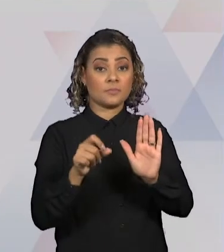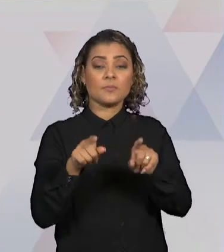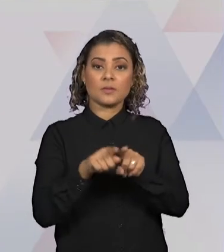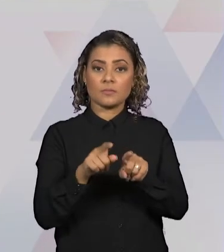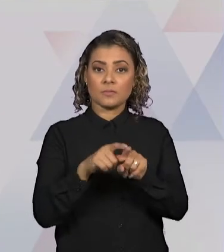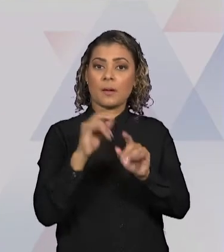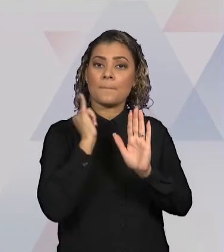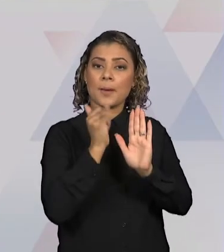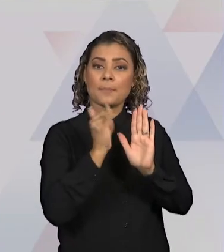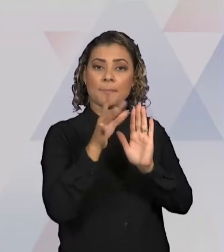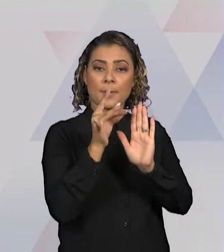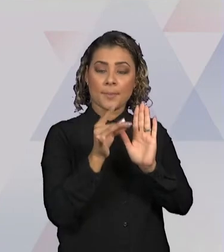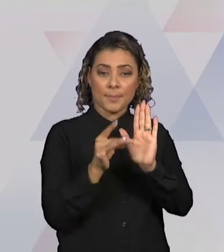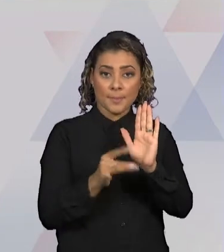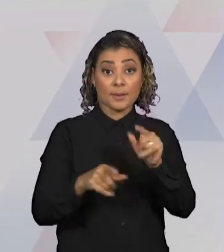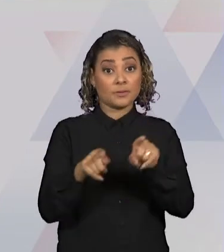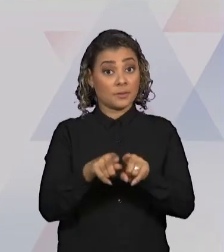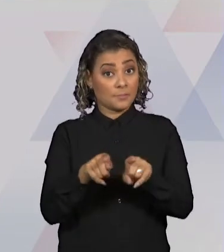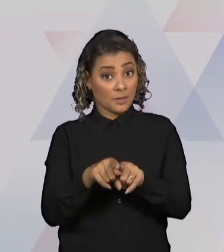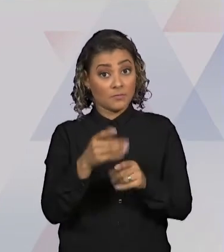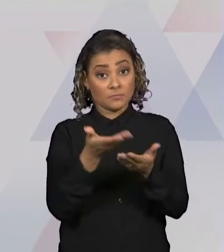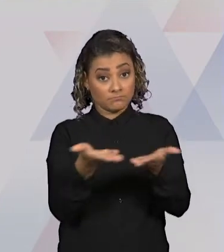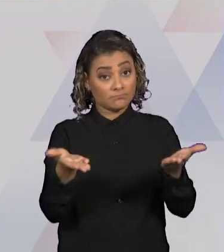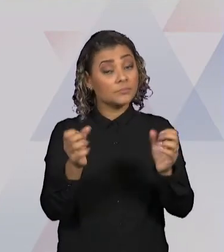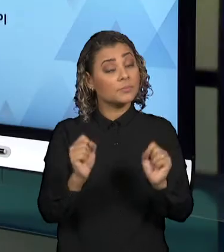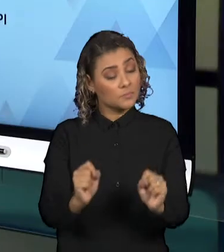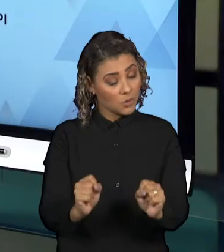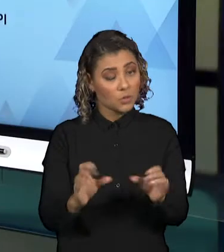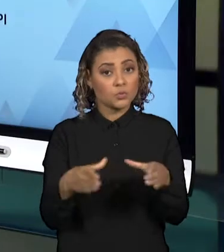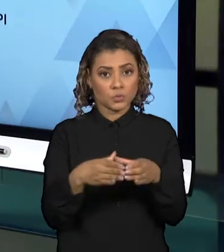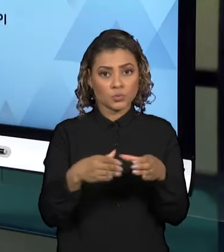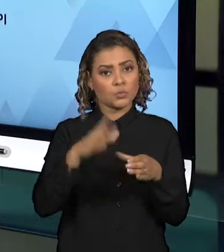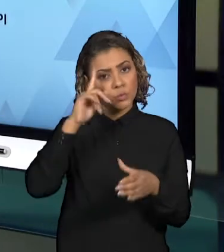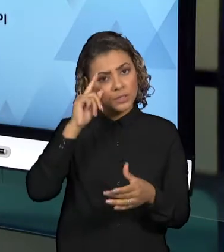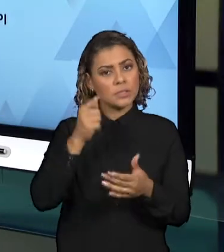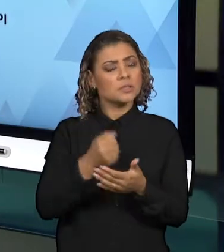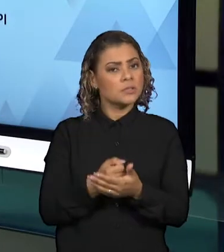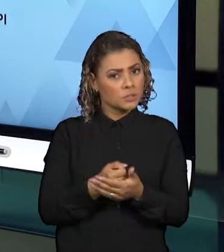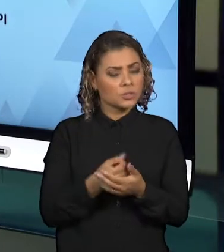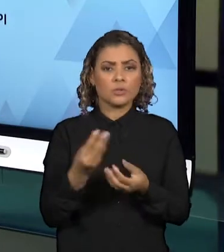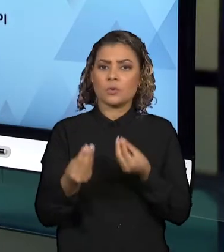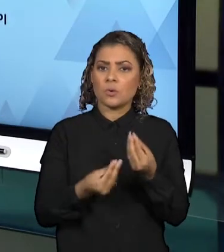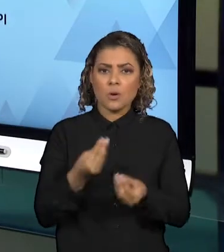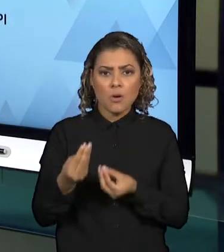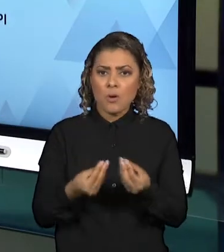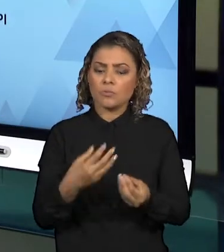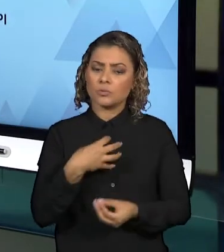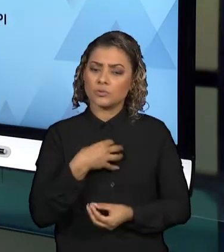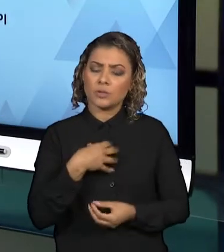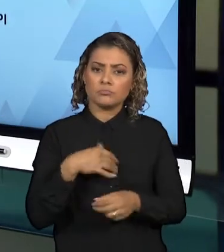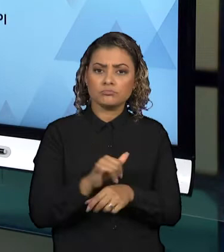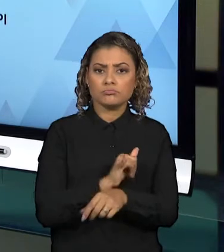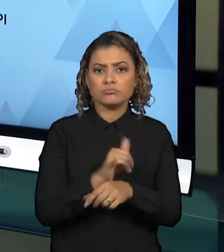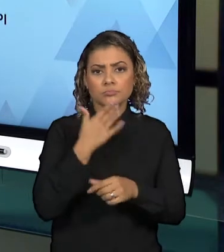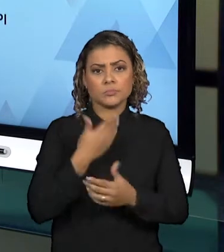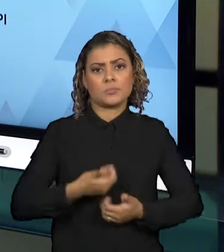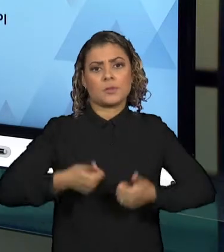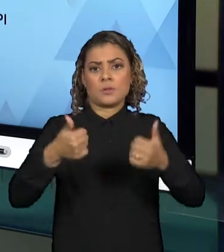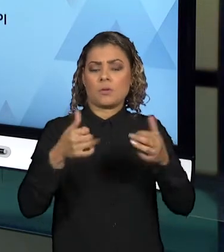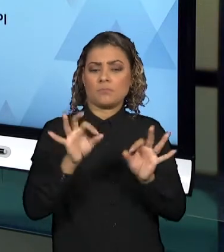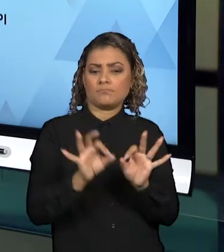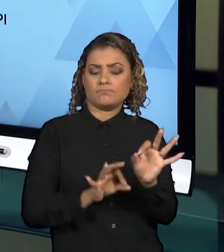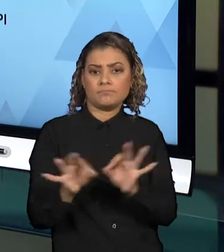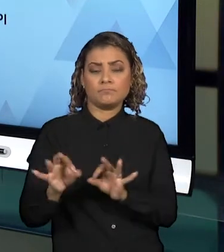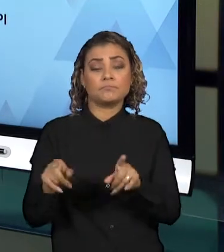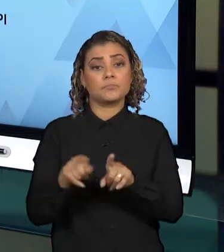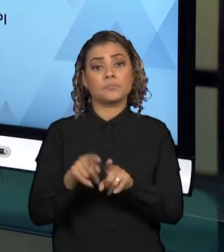propriamente dita e aqui vocês podem, no grupo, decidir uma melhor forma para realizar isso. Então, vamos